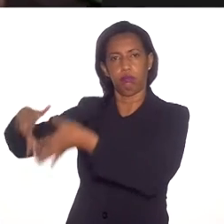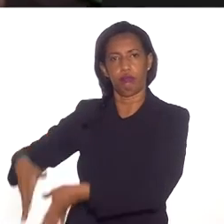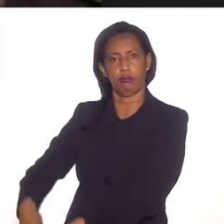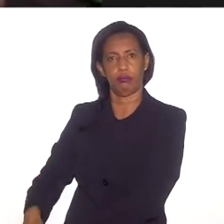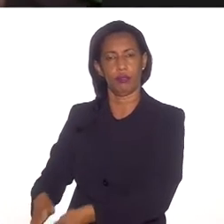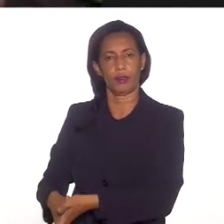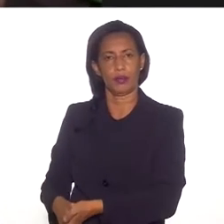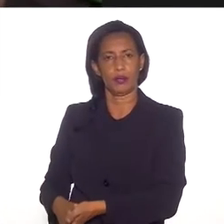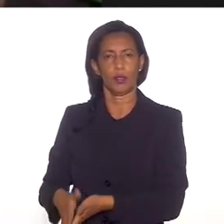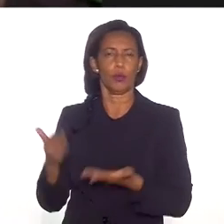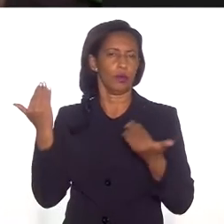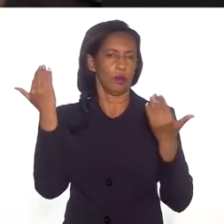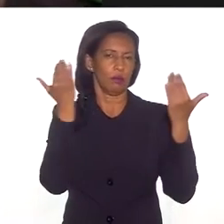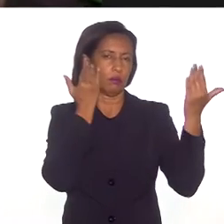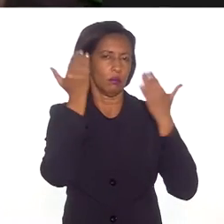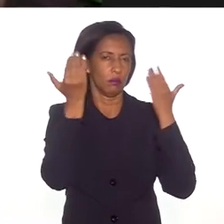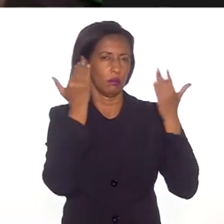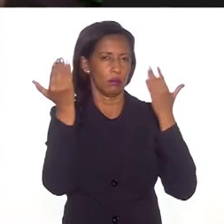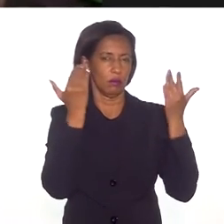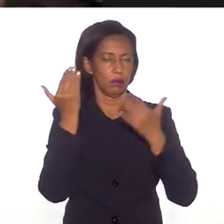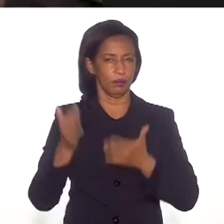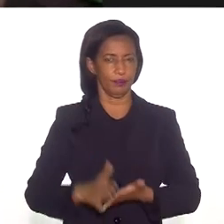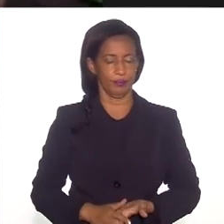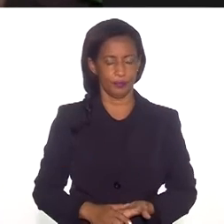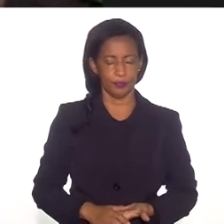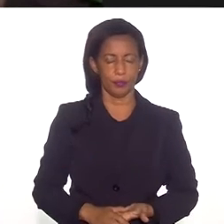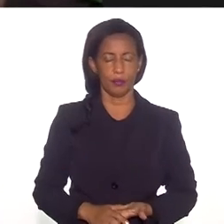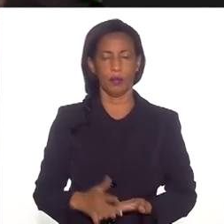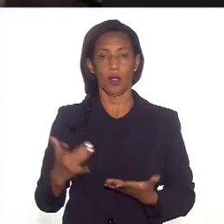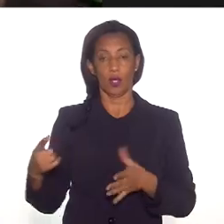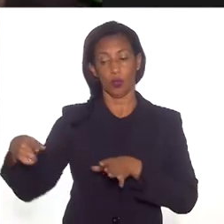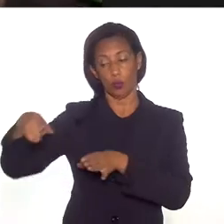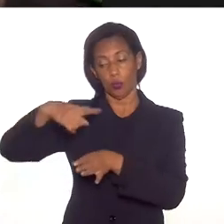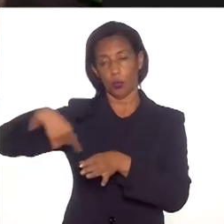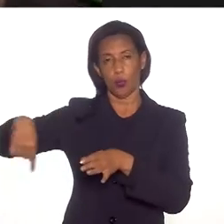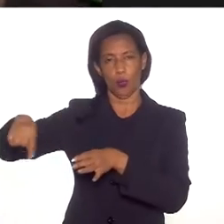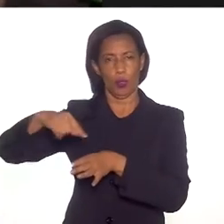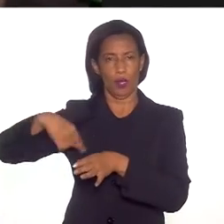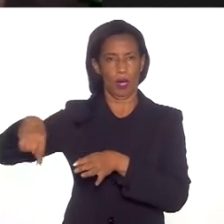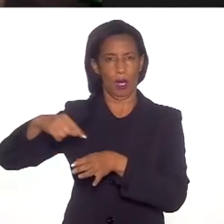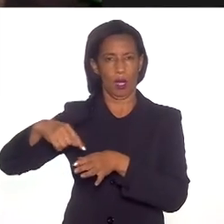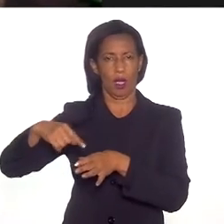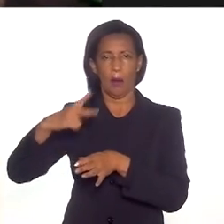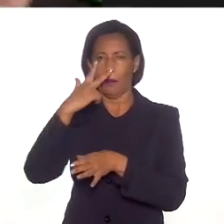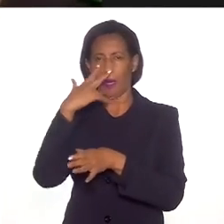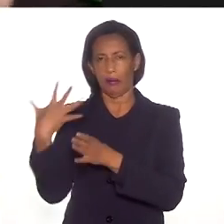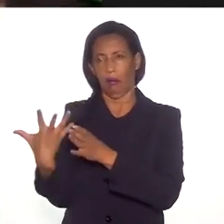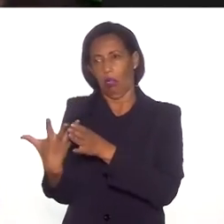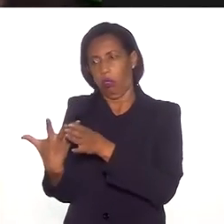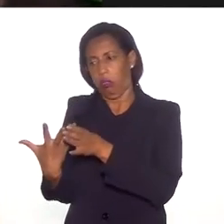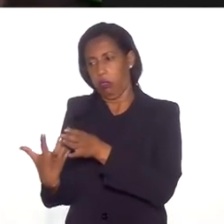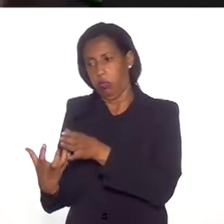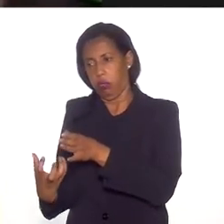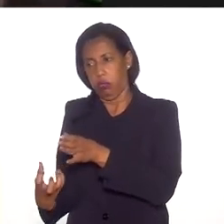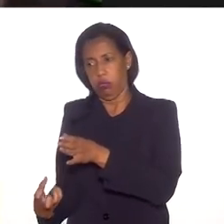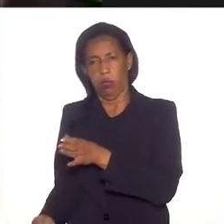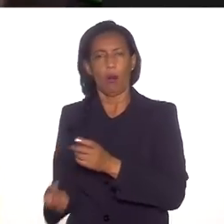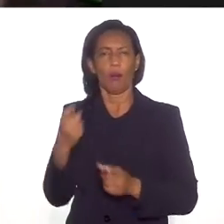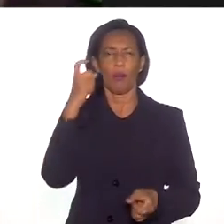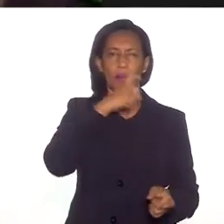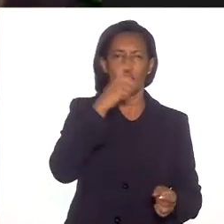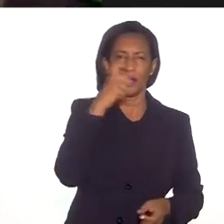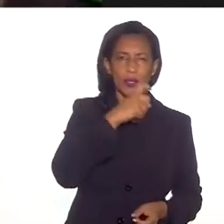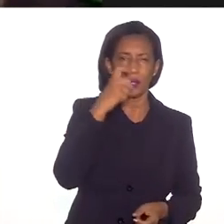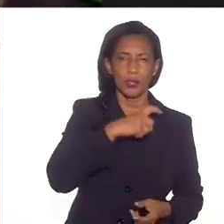uma analogia do espaço. Nós estamos em um buraco negro, sendo sugados por uma série de